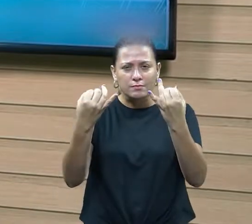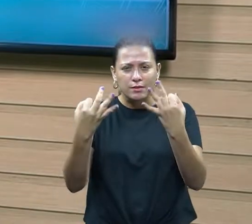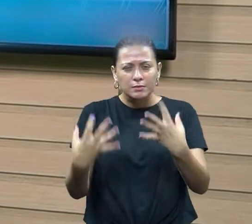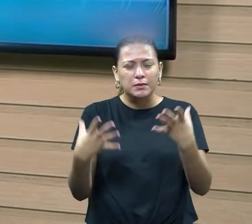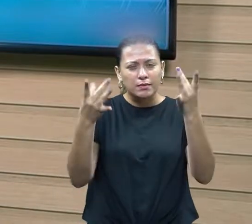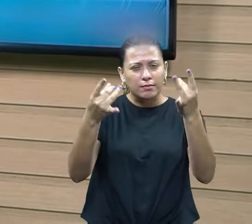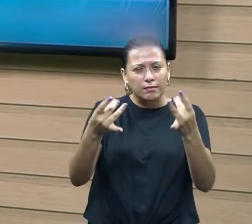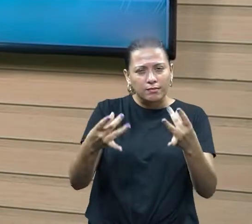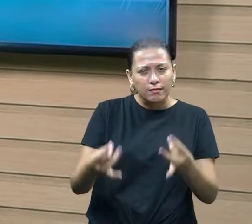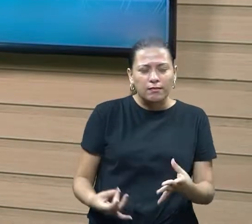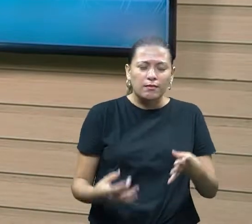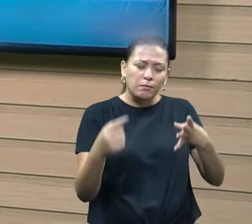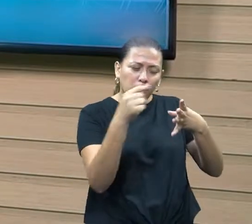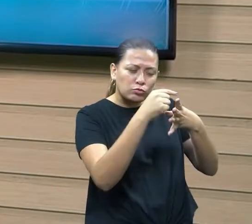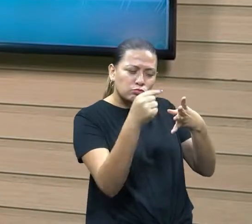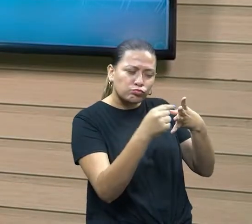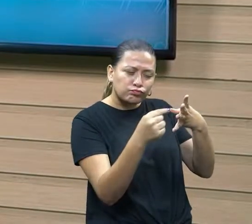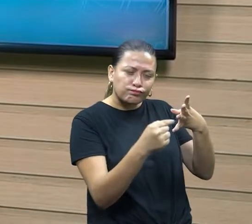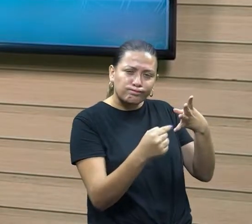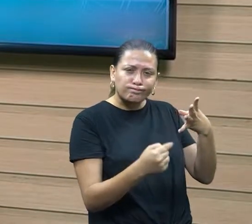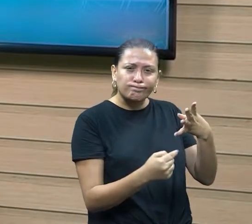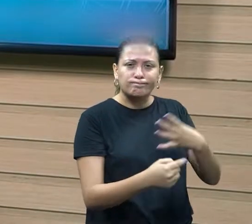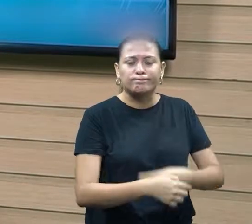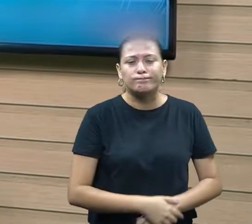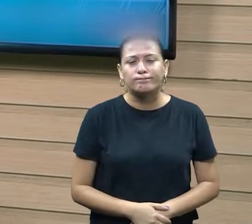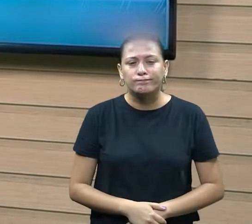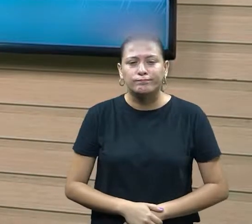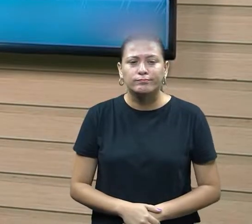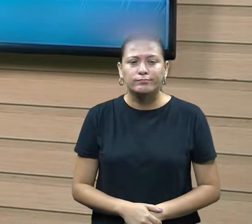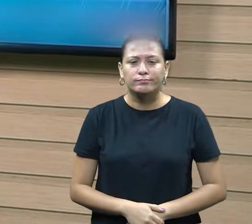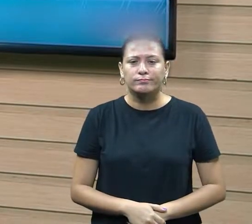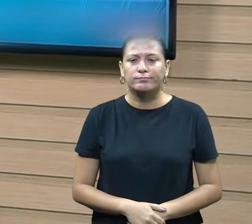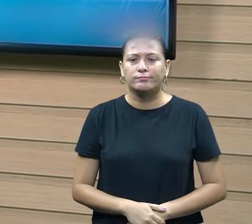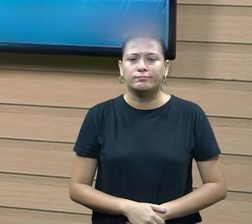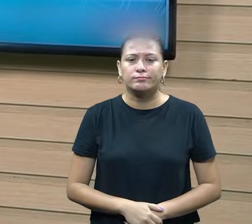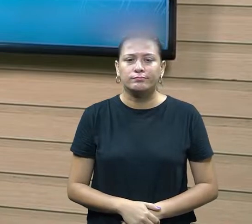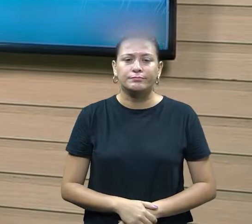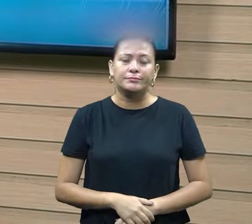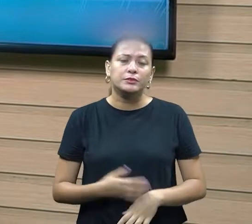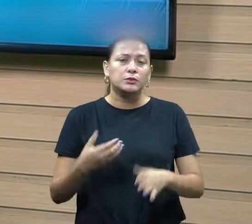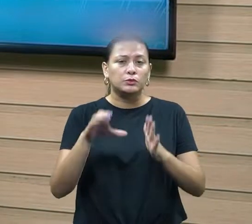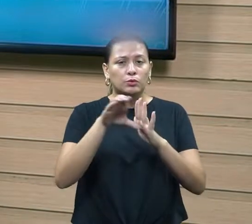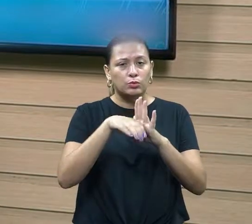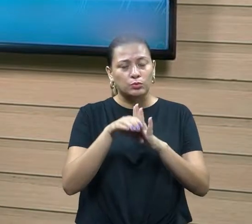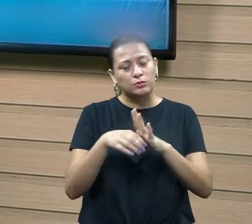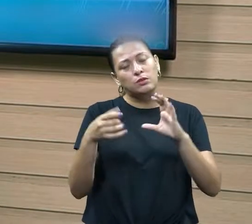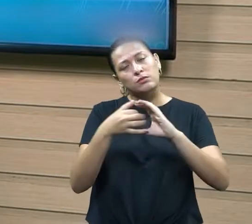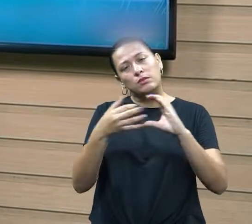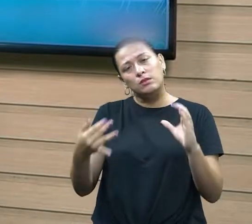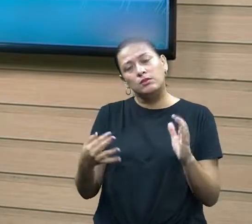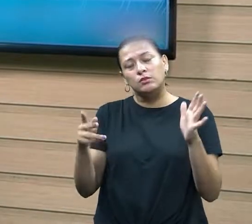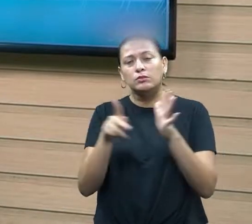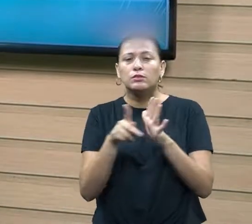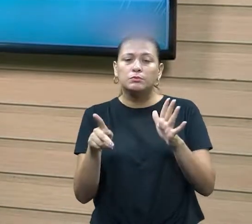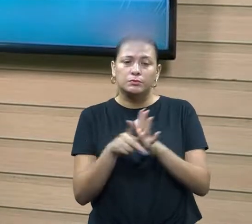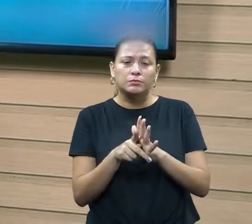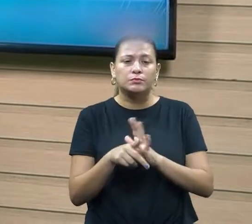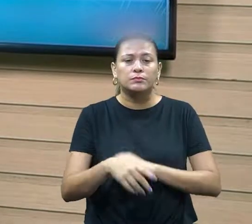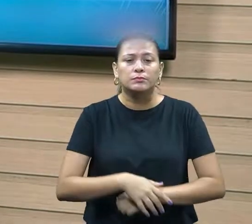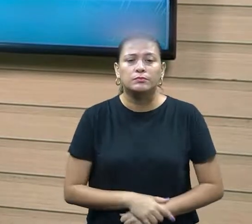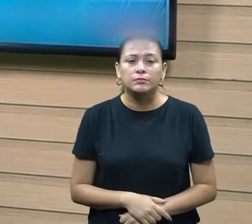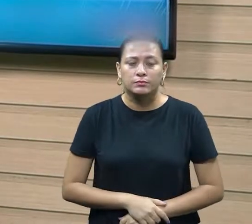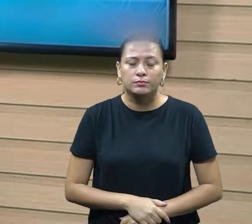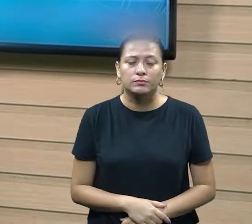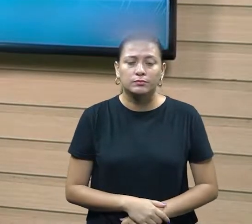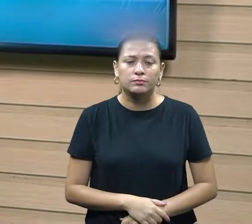é apoiador, que um é controlador e que um é analítico. Tudo isso são definições, são elementos, são características que se fazem presentes